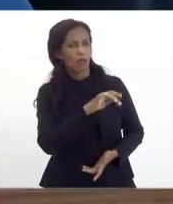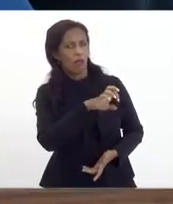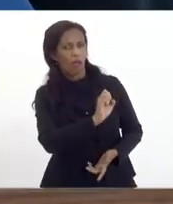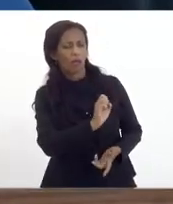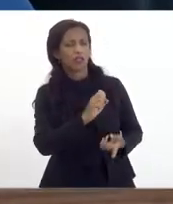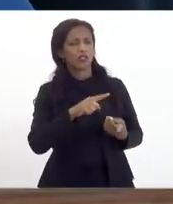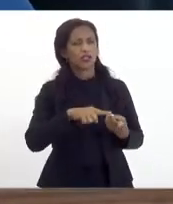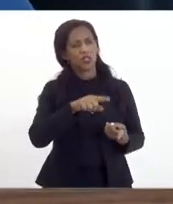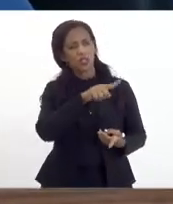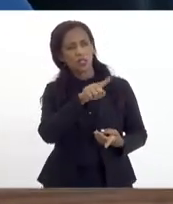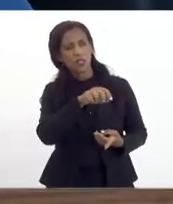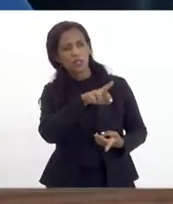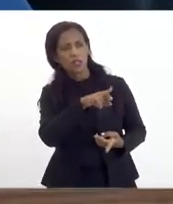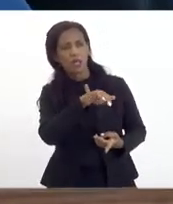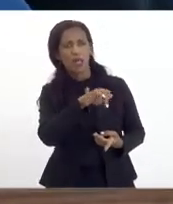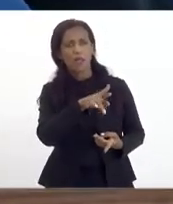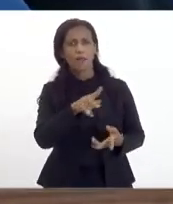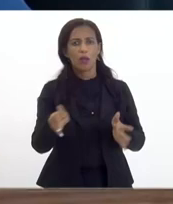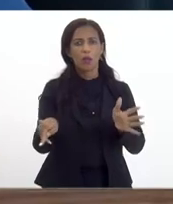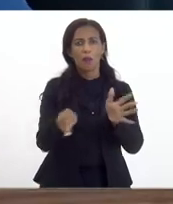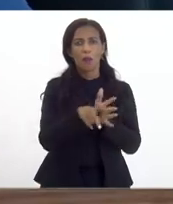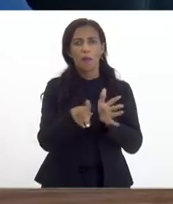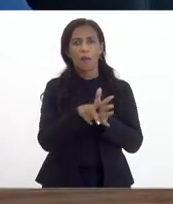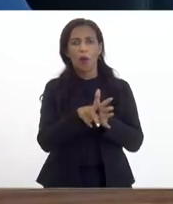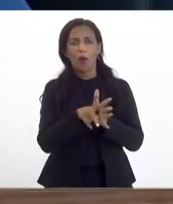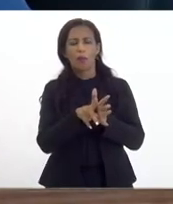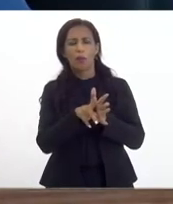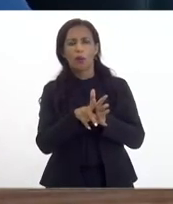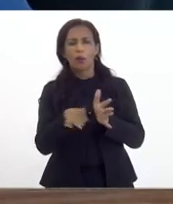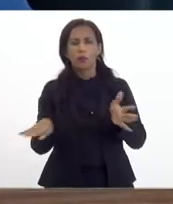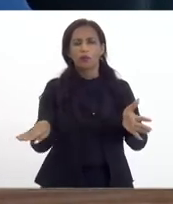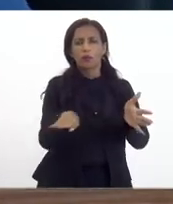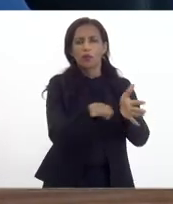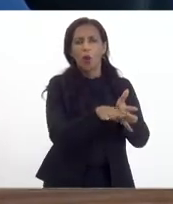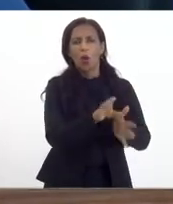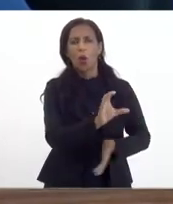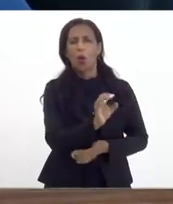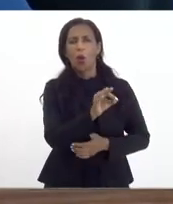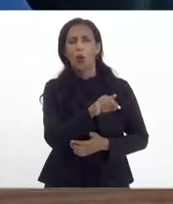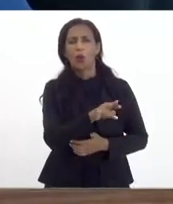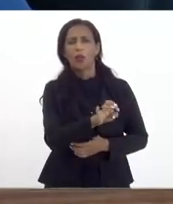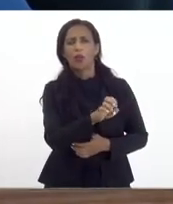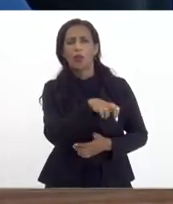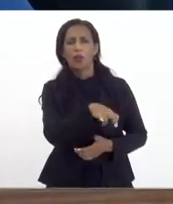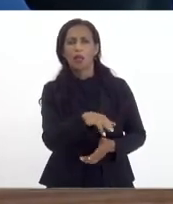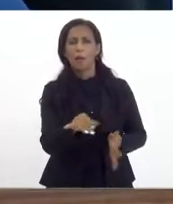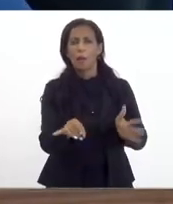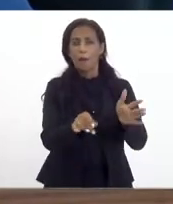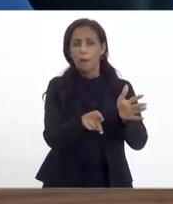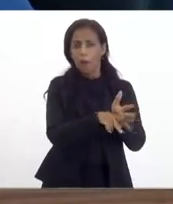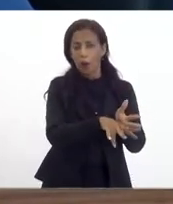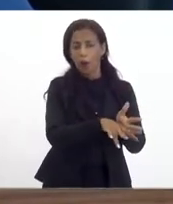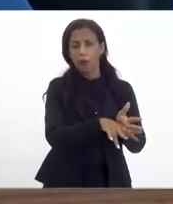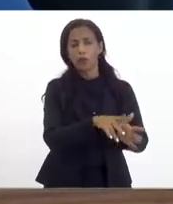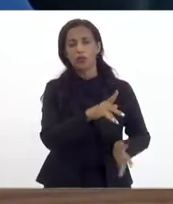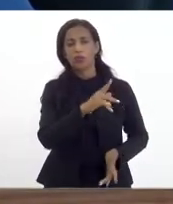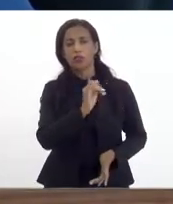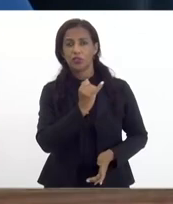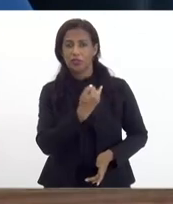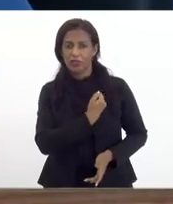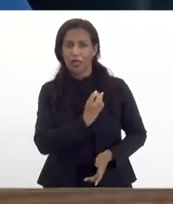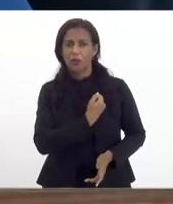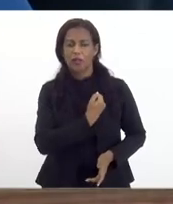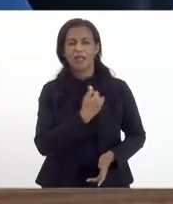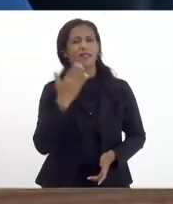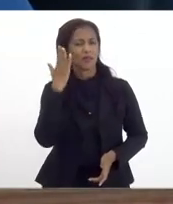Ribeiro do próprio terminal de Contânia aqui de Itaguaí eu sei que o César Mar está nos